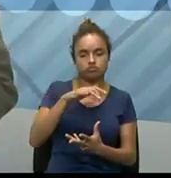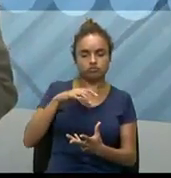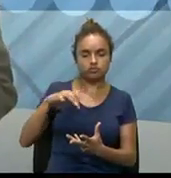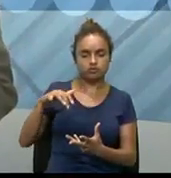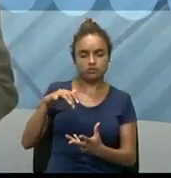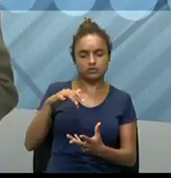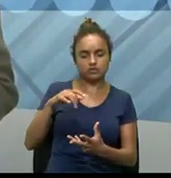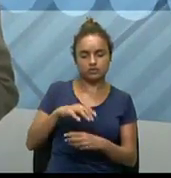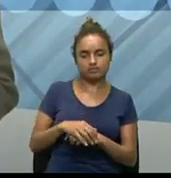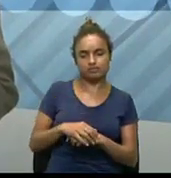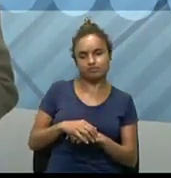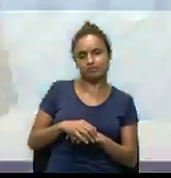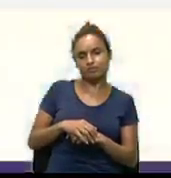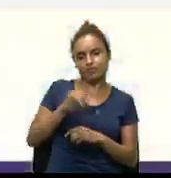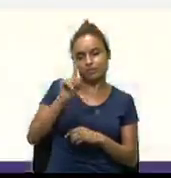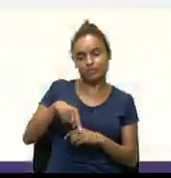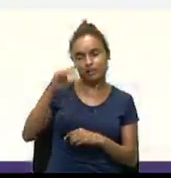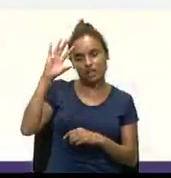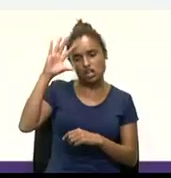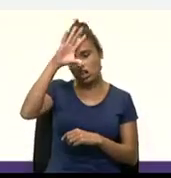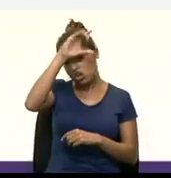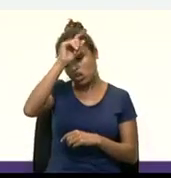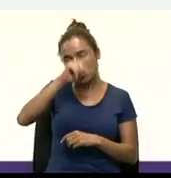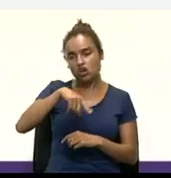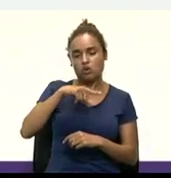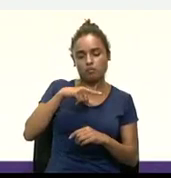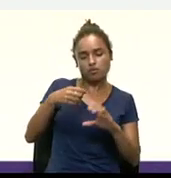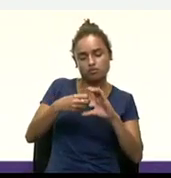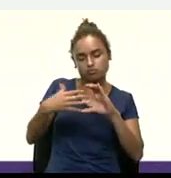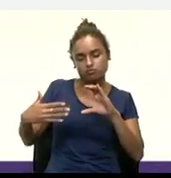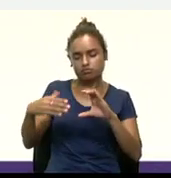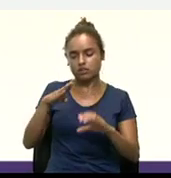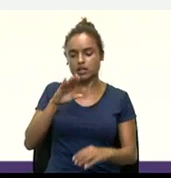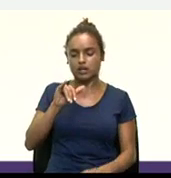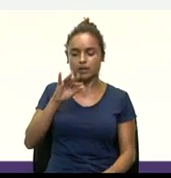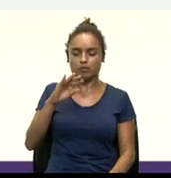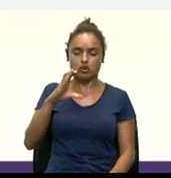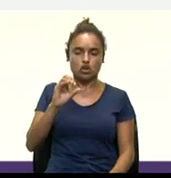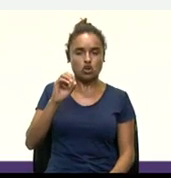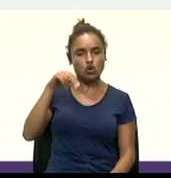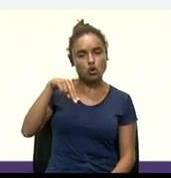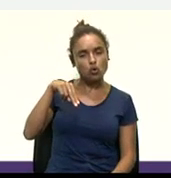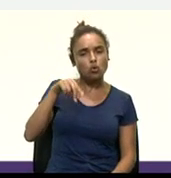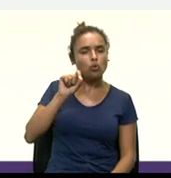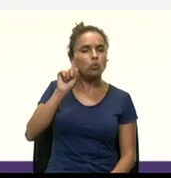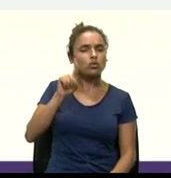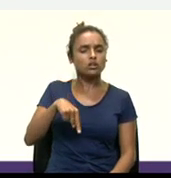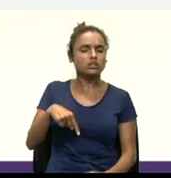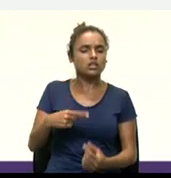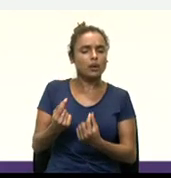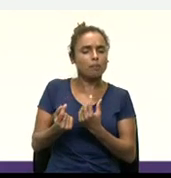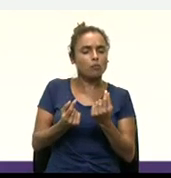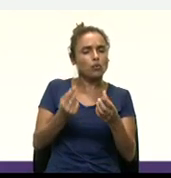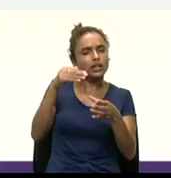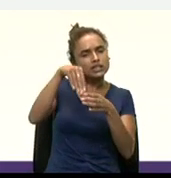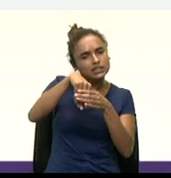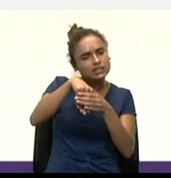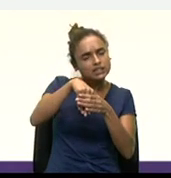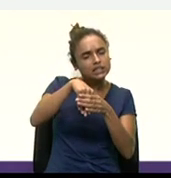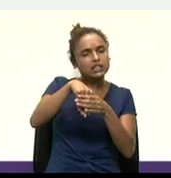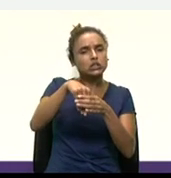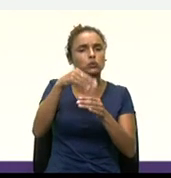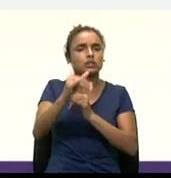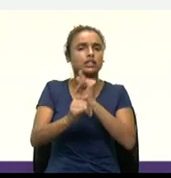precisa entender algumas características da Bitcoin. Olha só, a Bitcoin